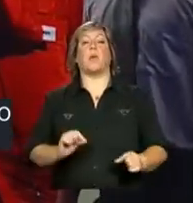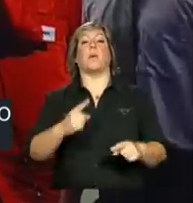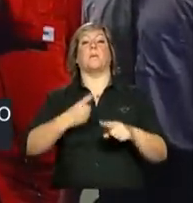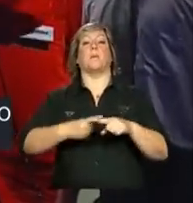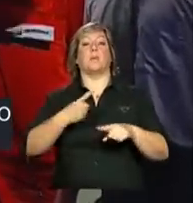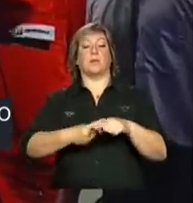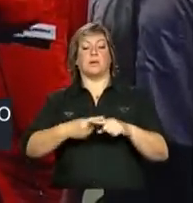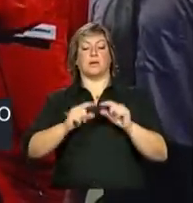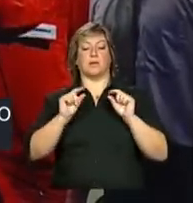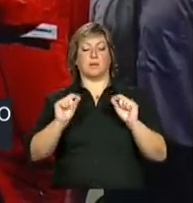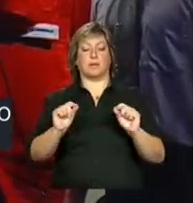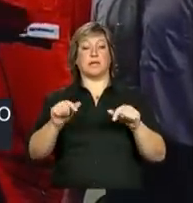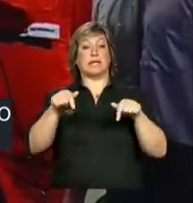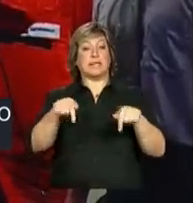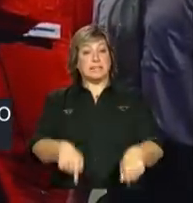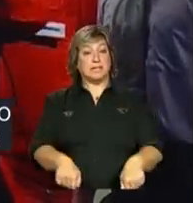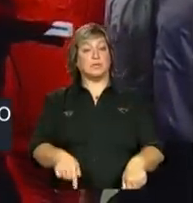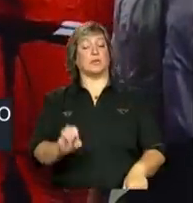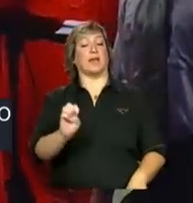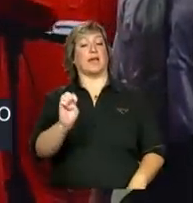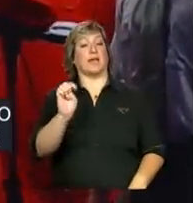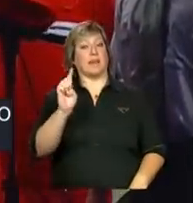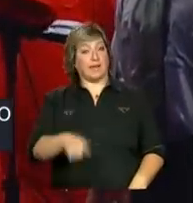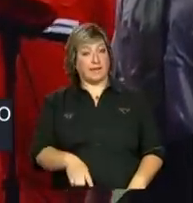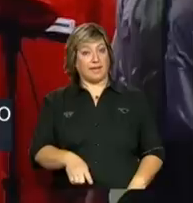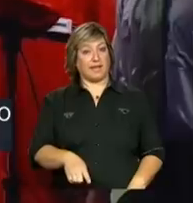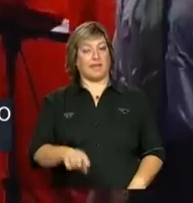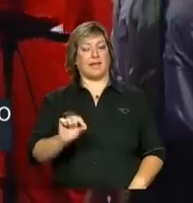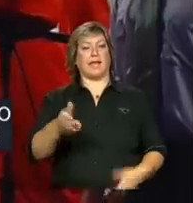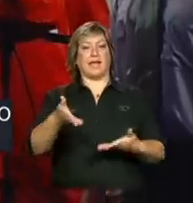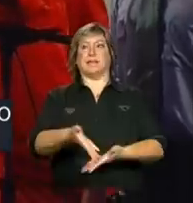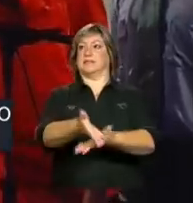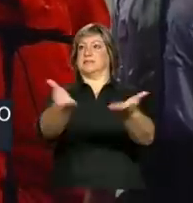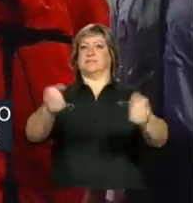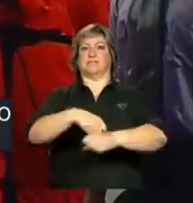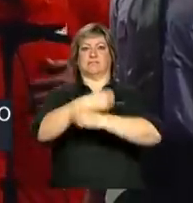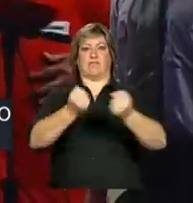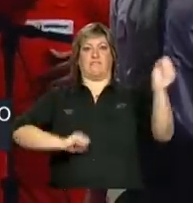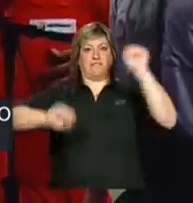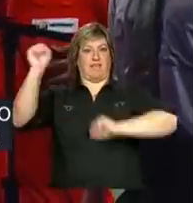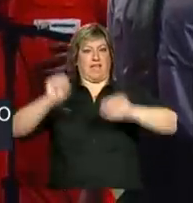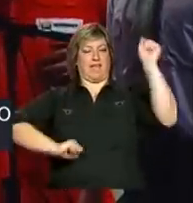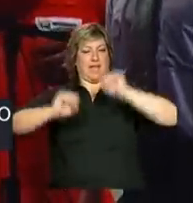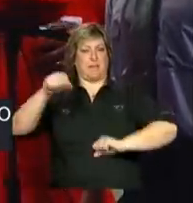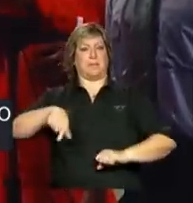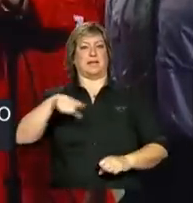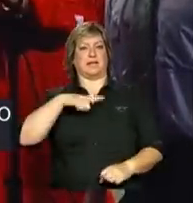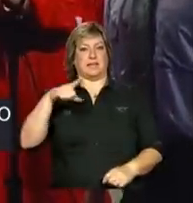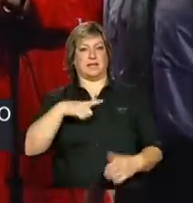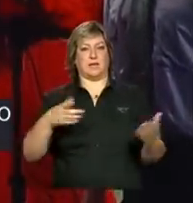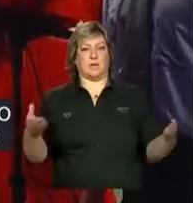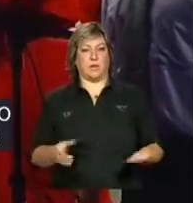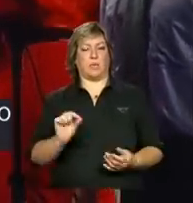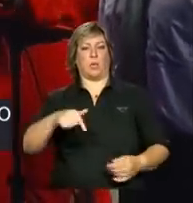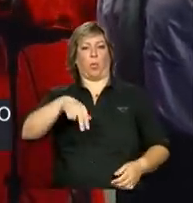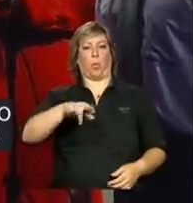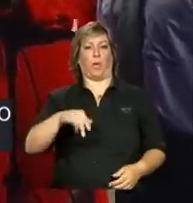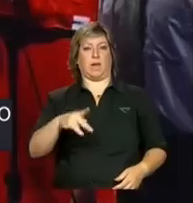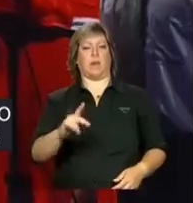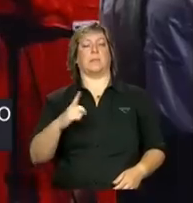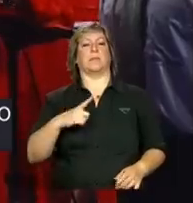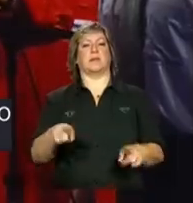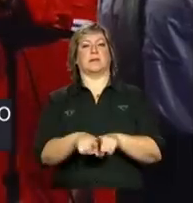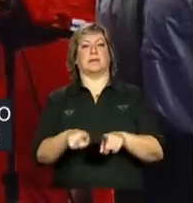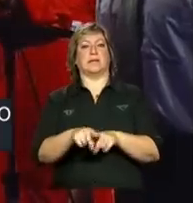porquê que isso é esse estaleiro Rio Grande, o estaleiro Cuipe São